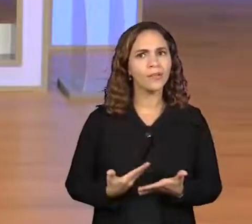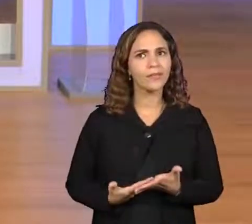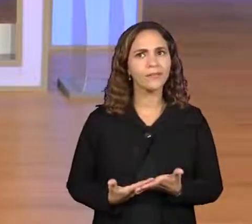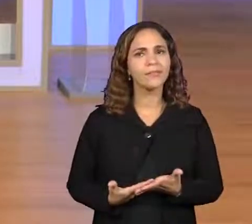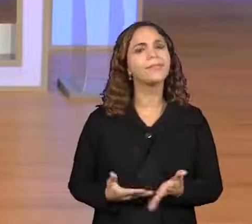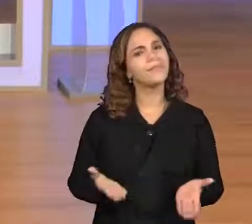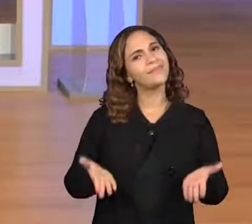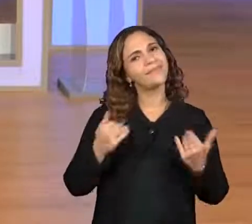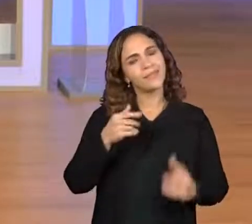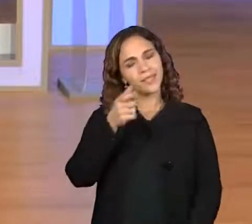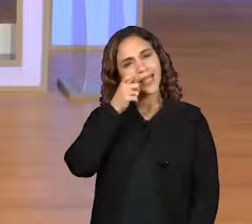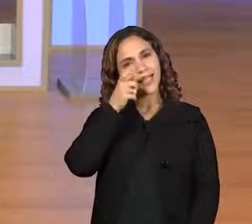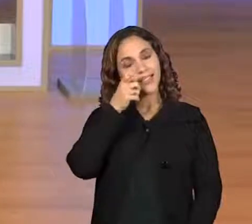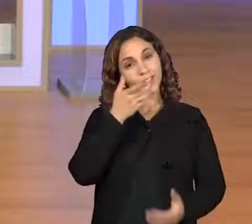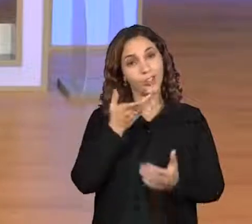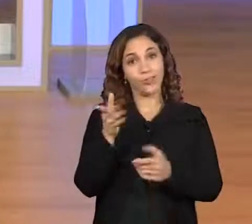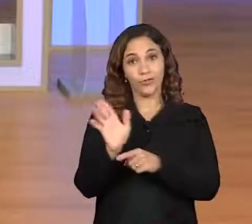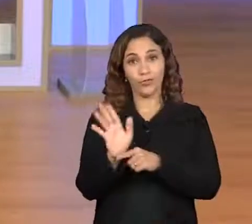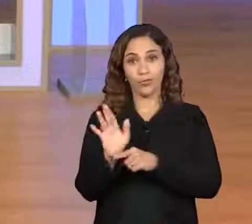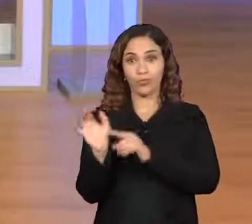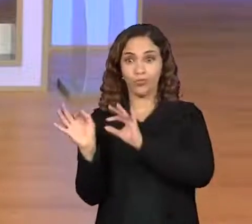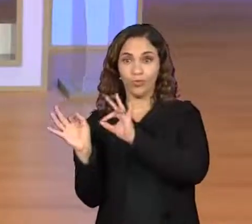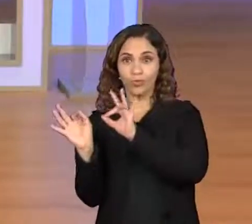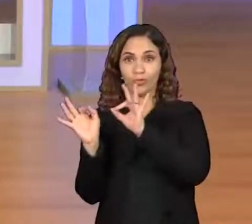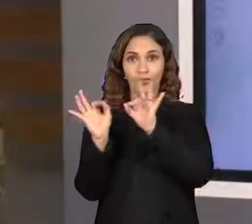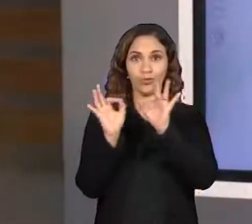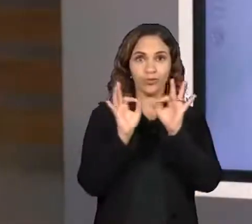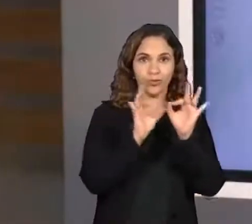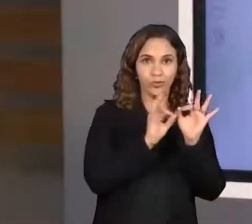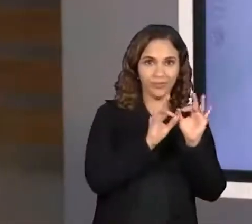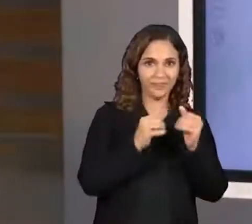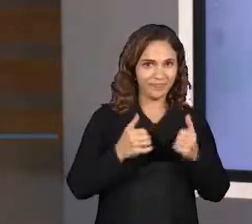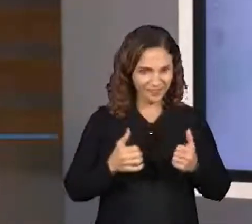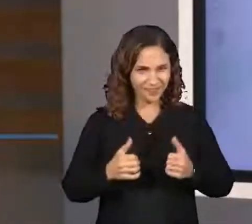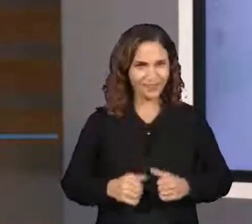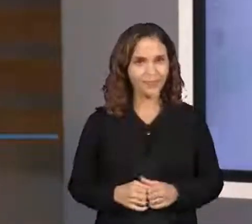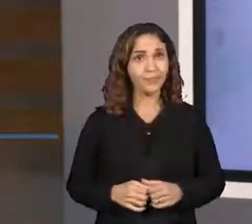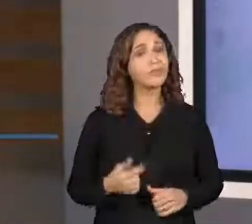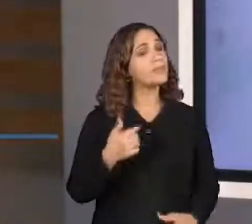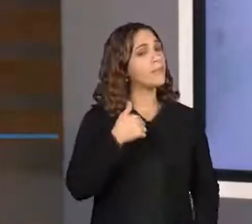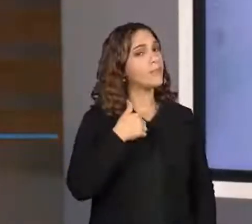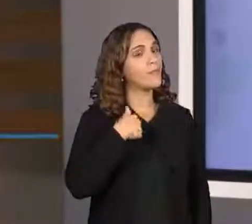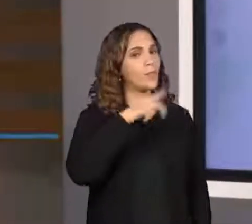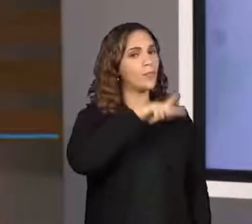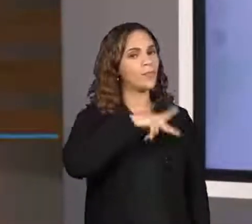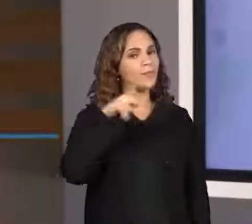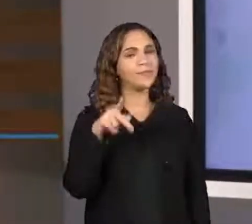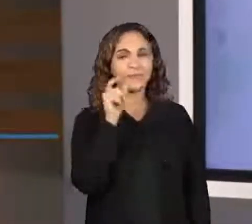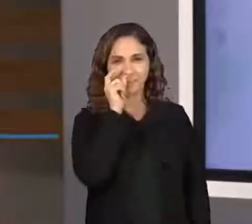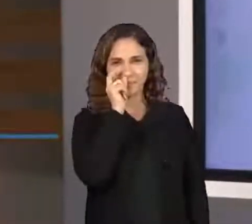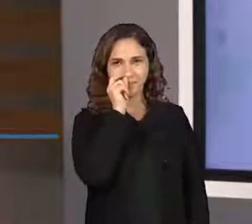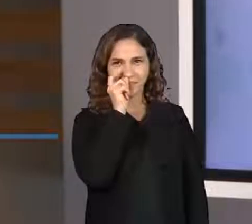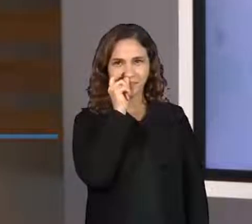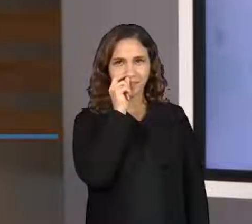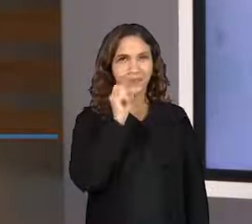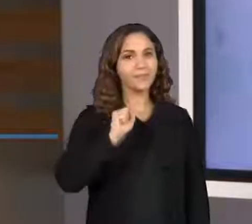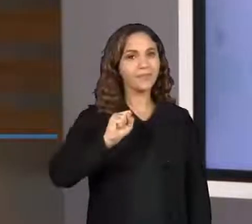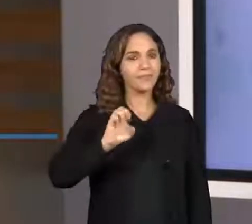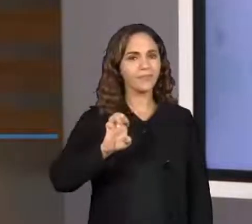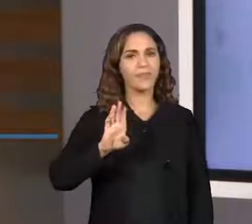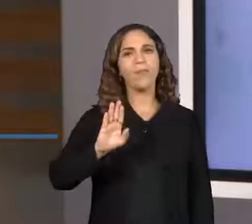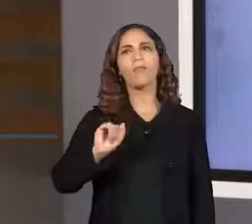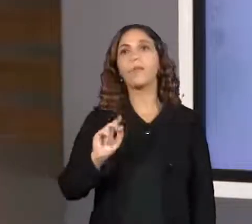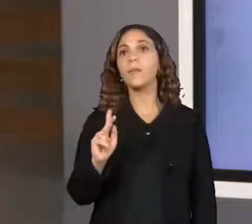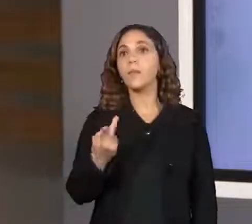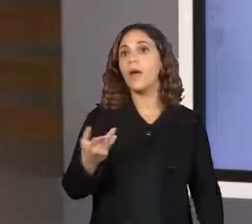assista esse vídeo do início ao fim, hein? Combinados? Eu sou o professor Seba Nunes e hoje com uma super